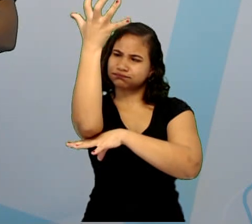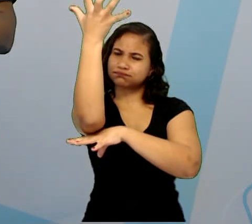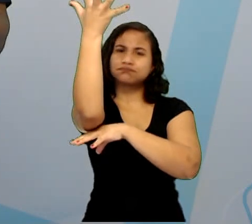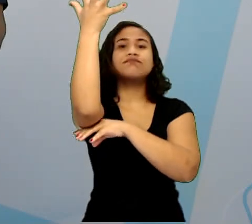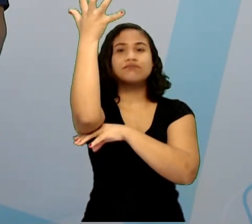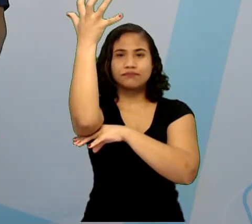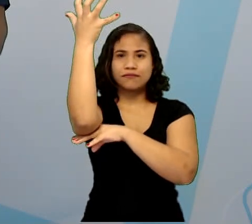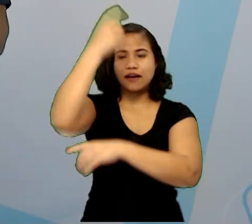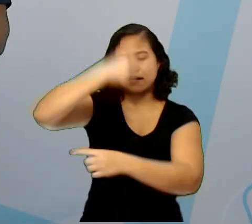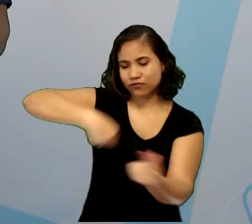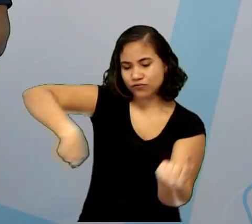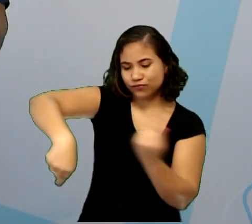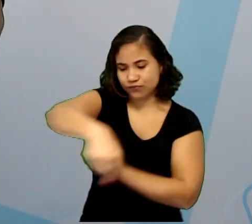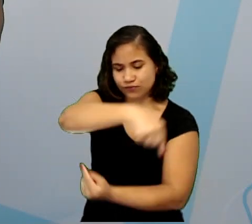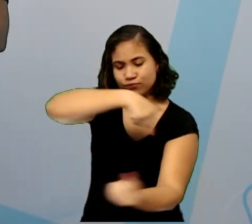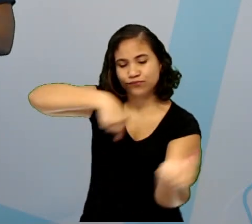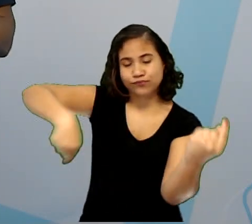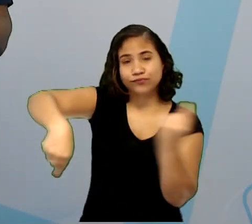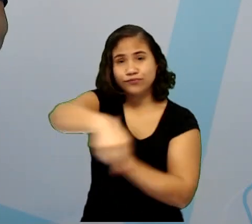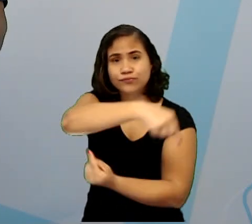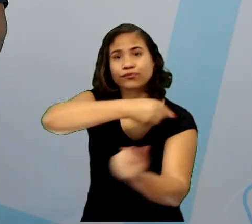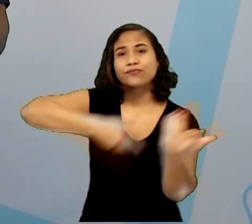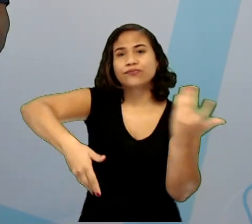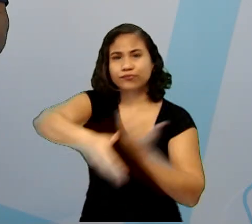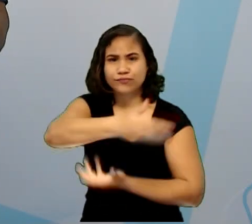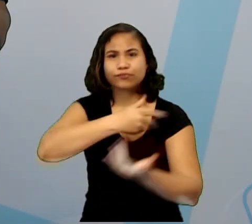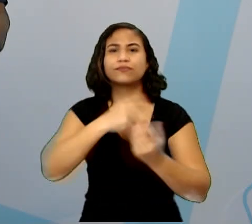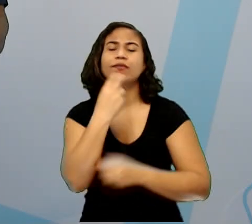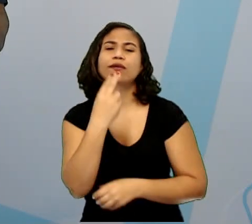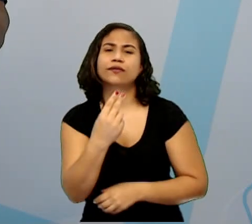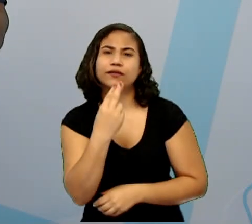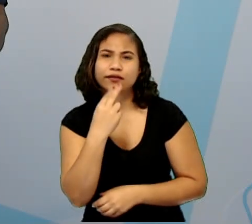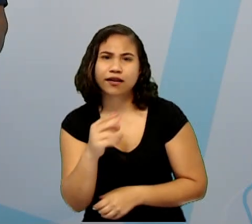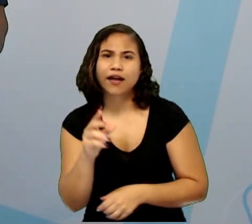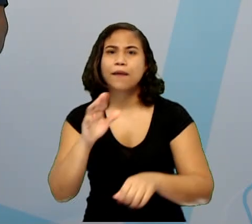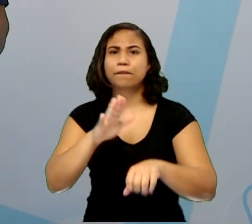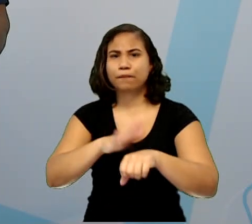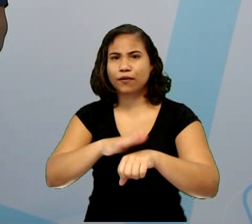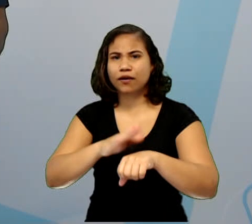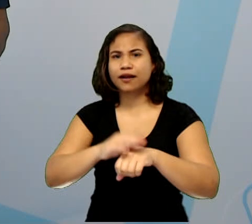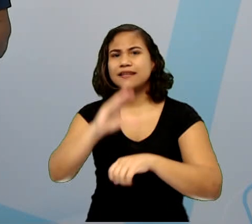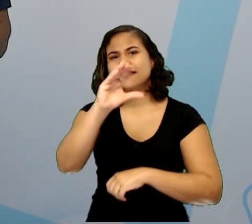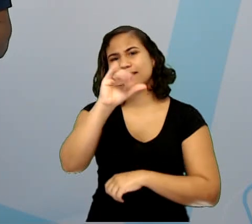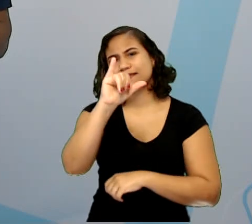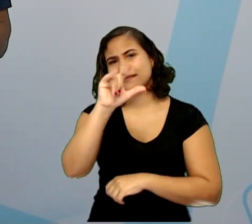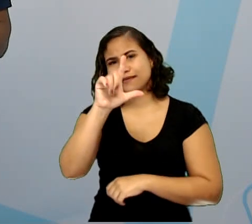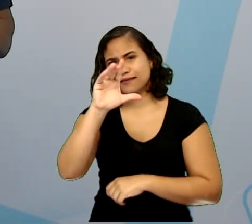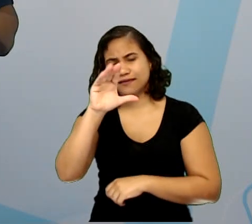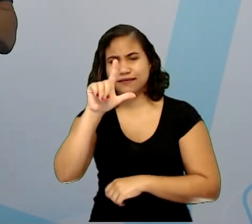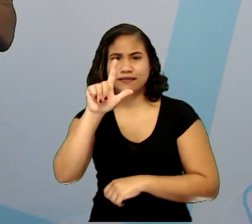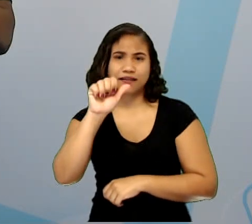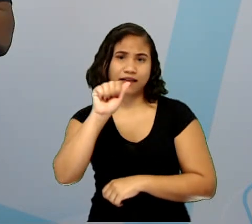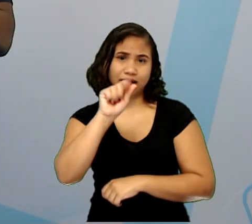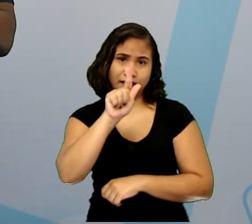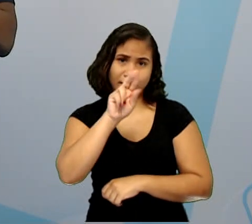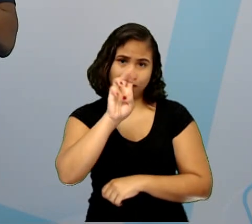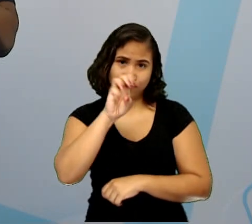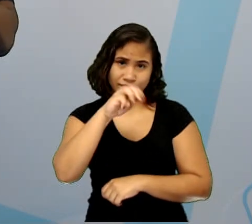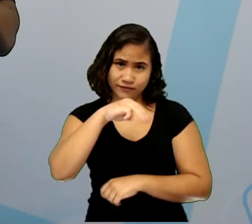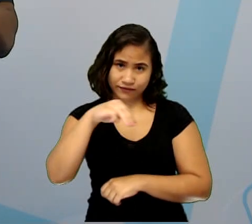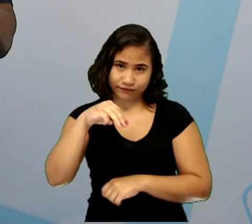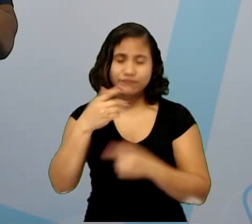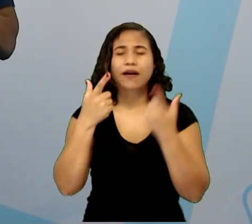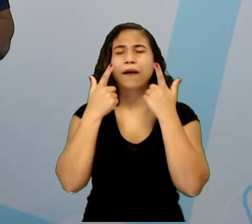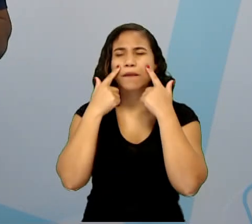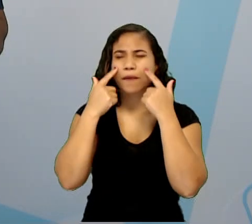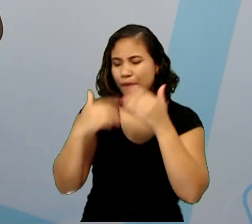um ciclo de troca de nutrientes, por isso que chamamos de ciclagem de nutrientes. Vamos ver um